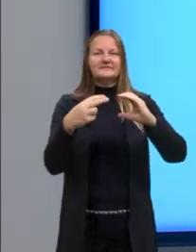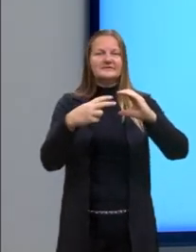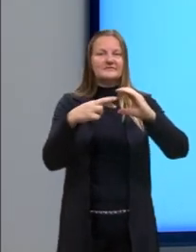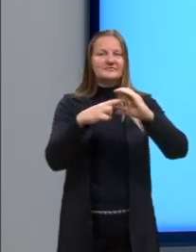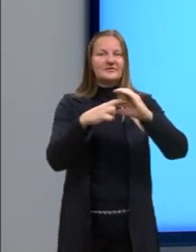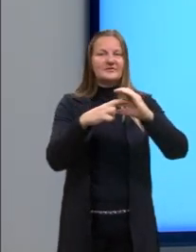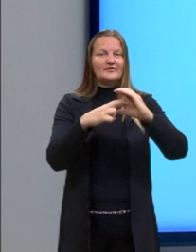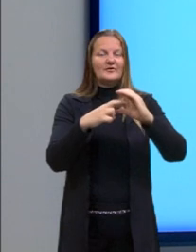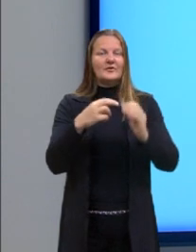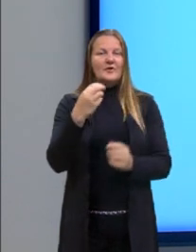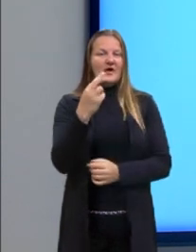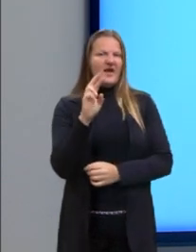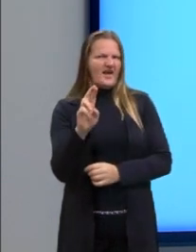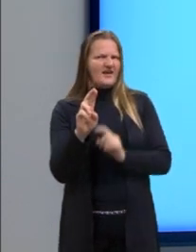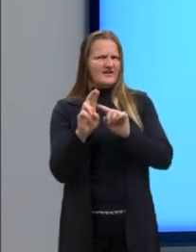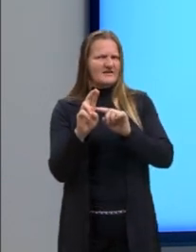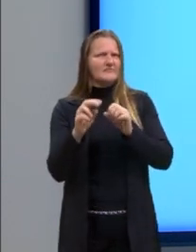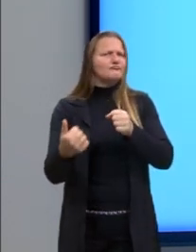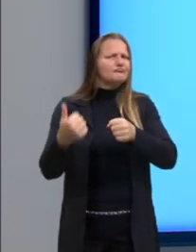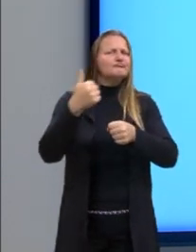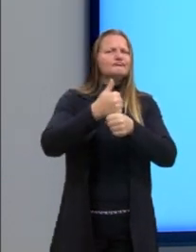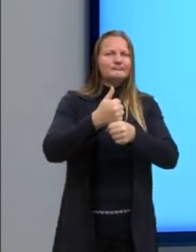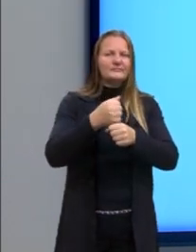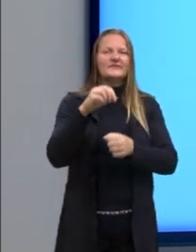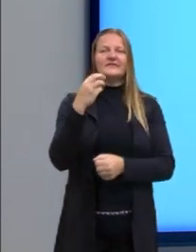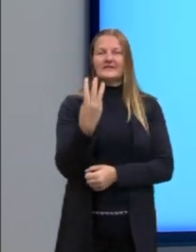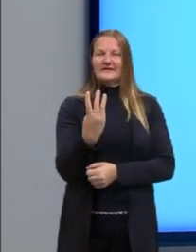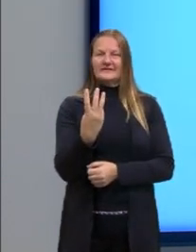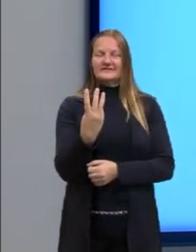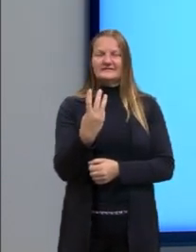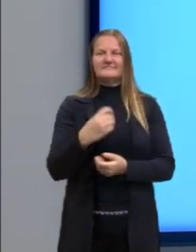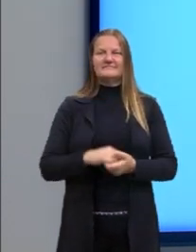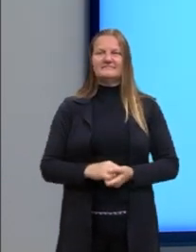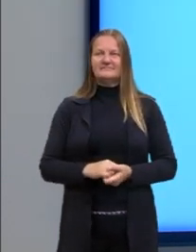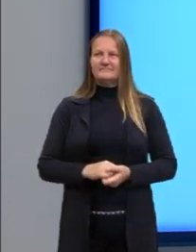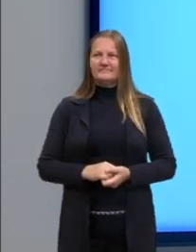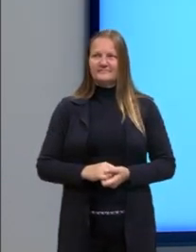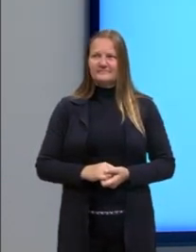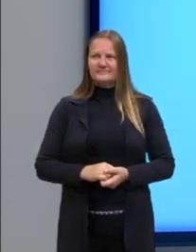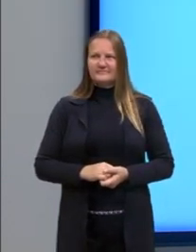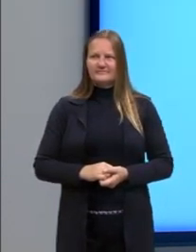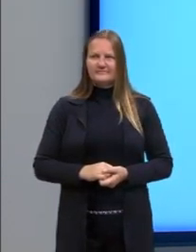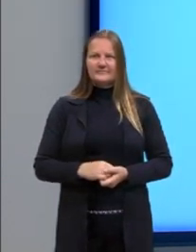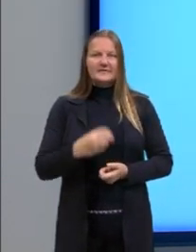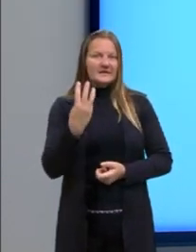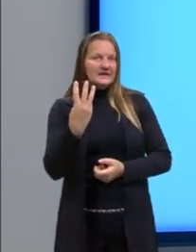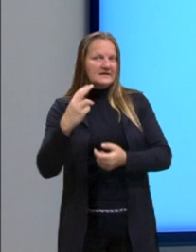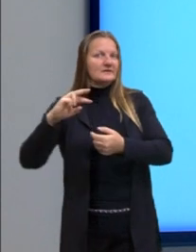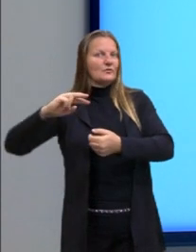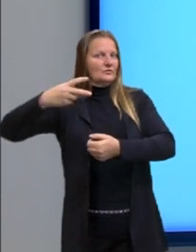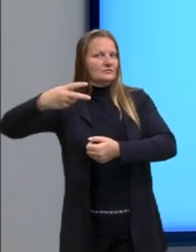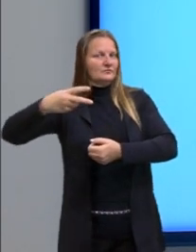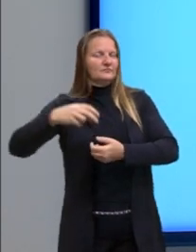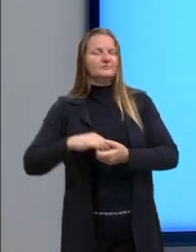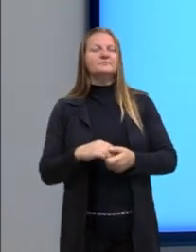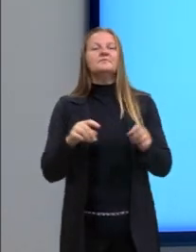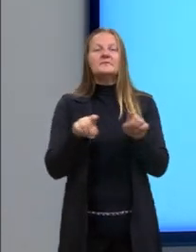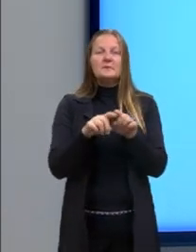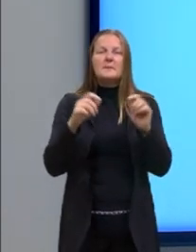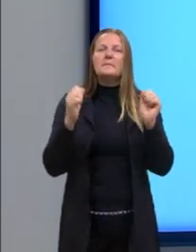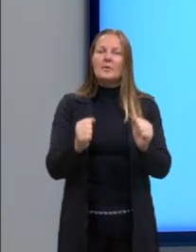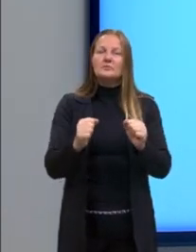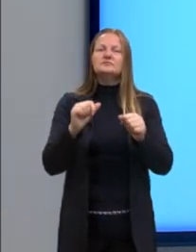Então, ao invés de deixar R ao quadrado, nós vamos trocar por 3 ao quadrado. E até podemos